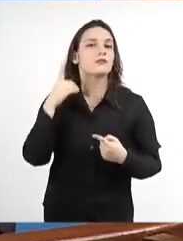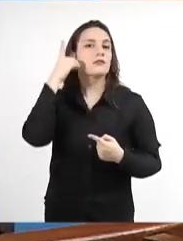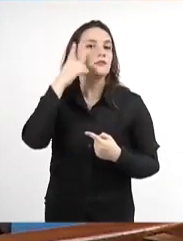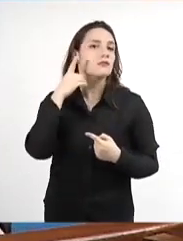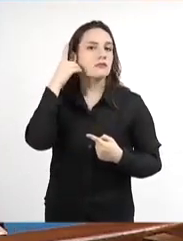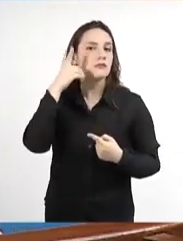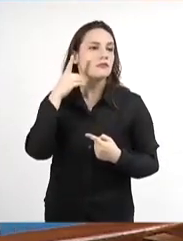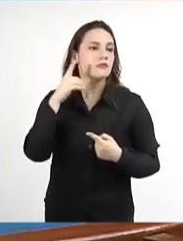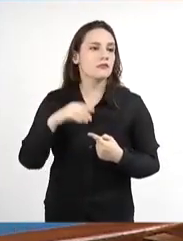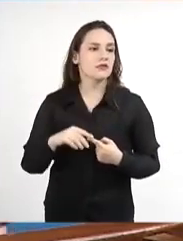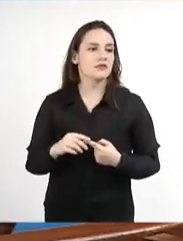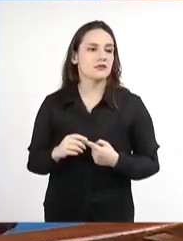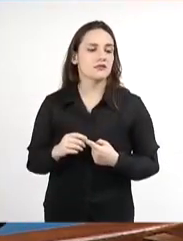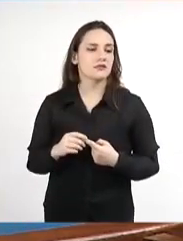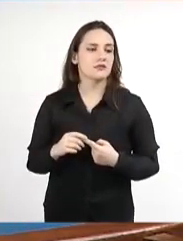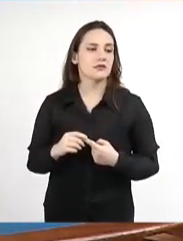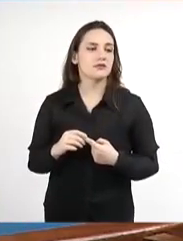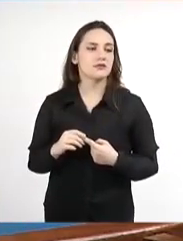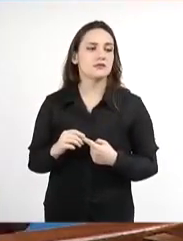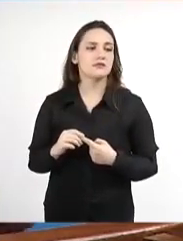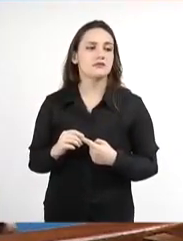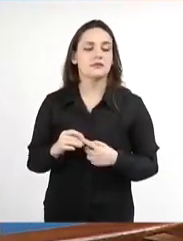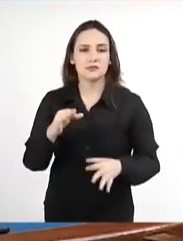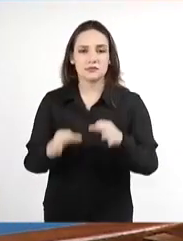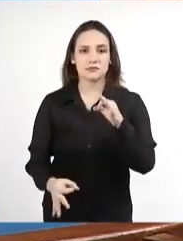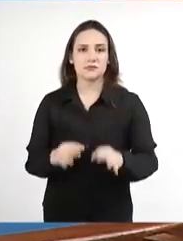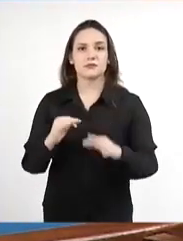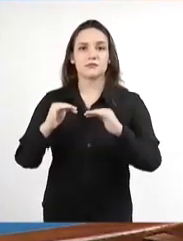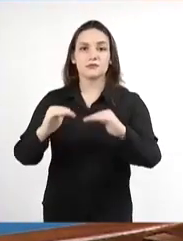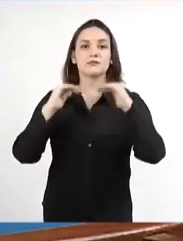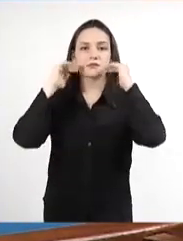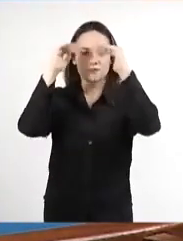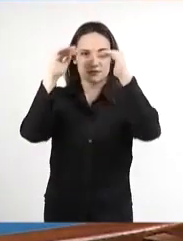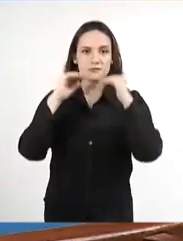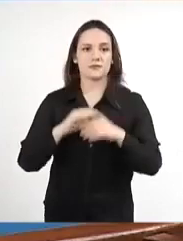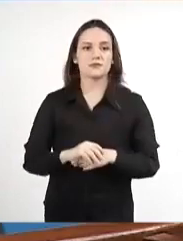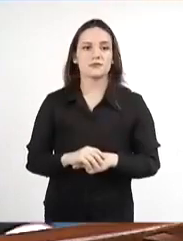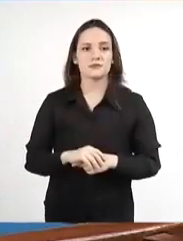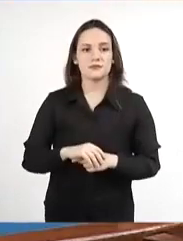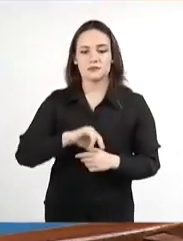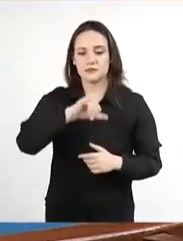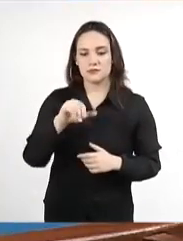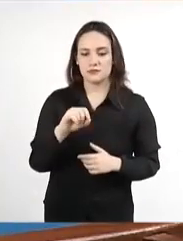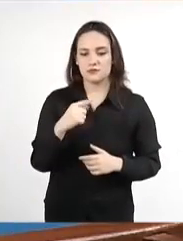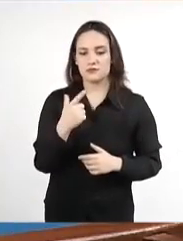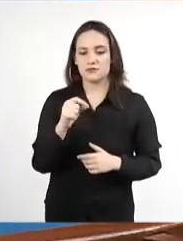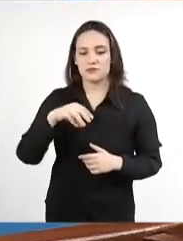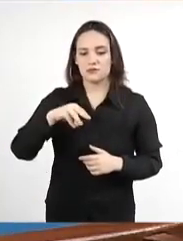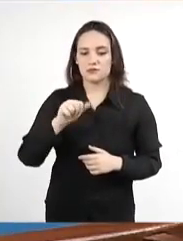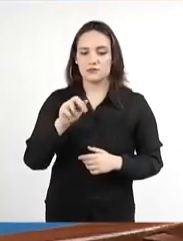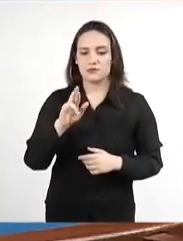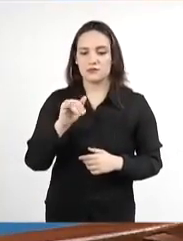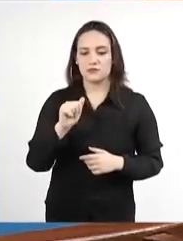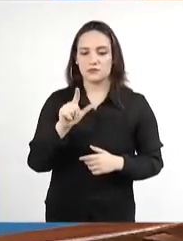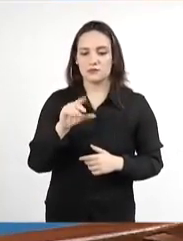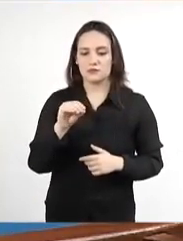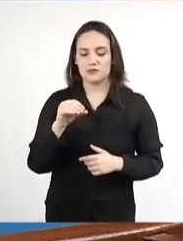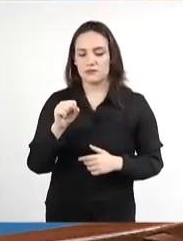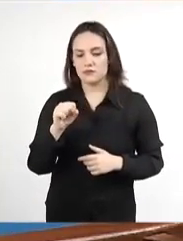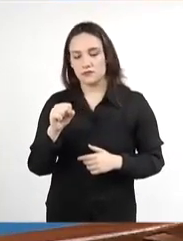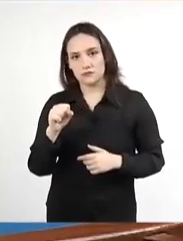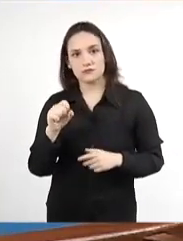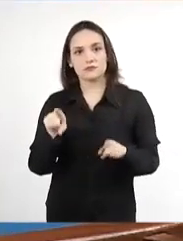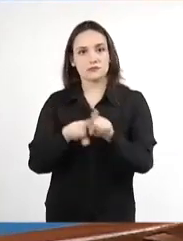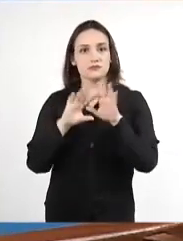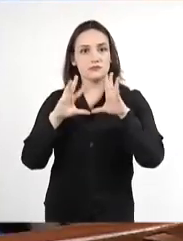desembargador Romaria Loz, desembargador e toda a equipe,